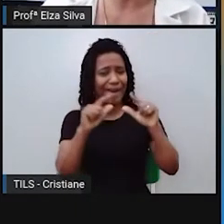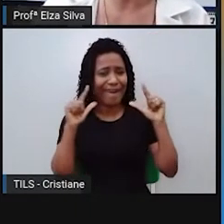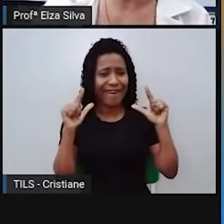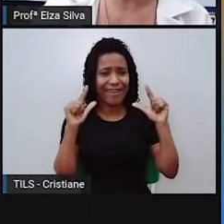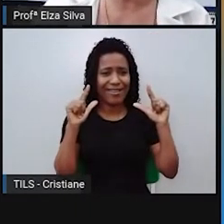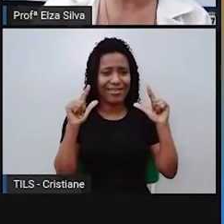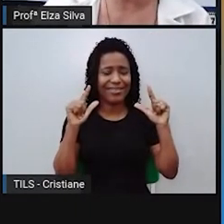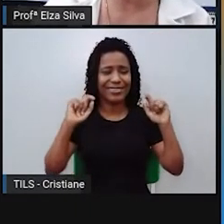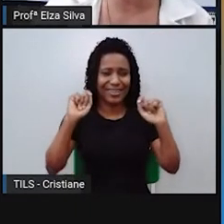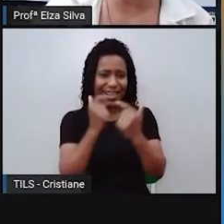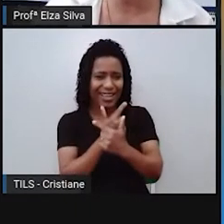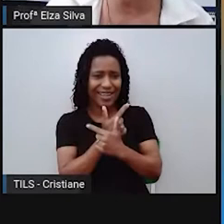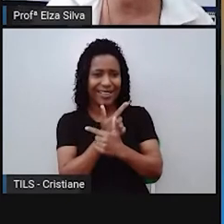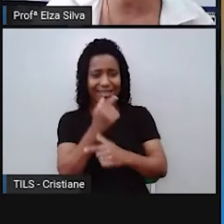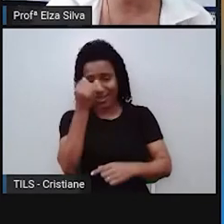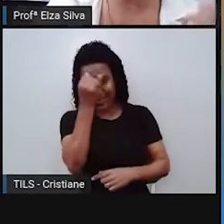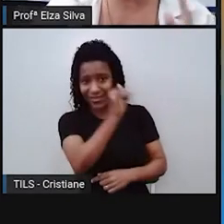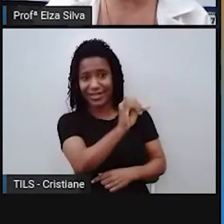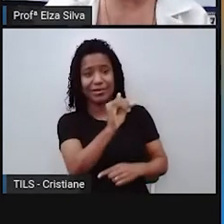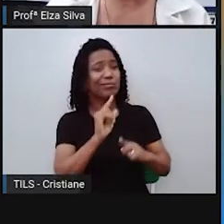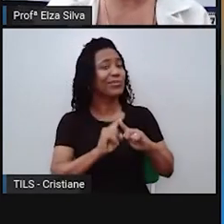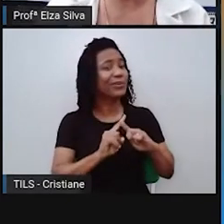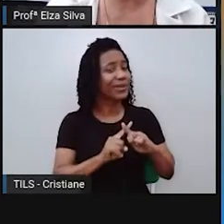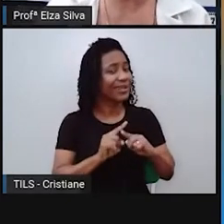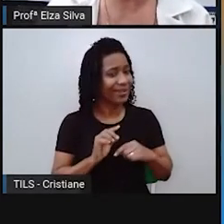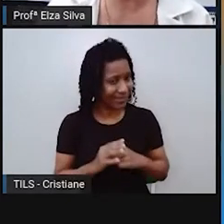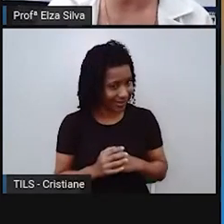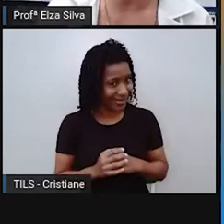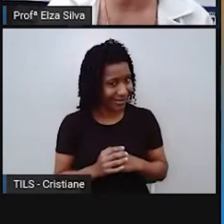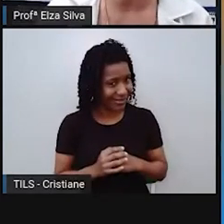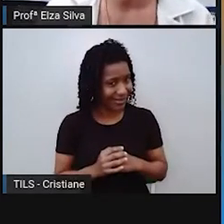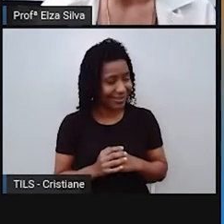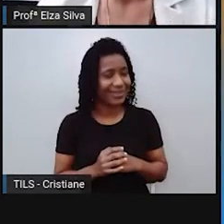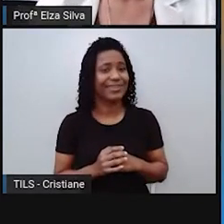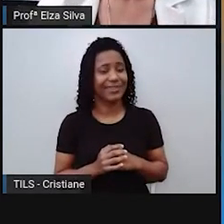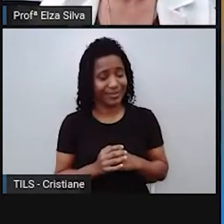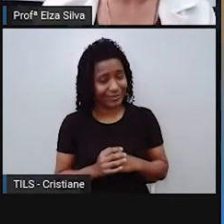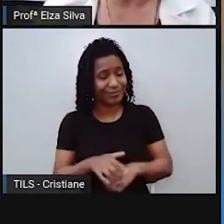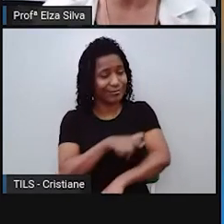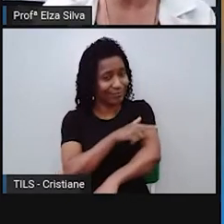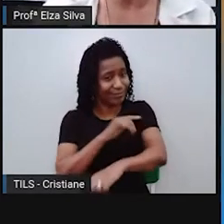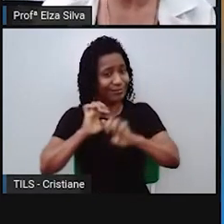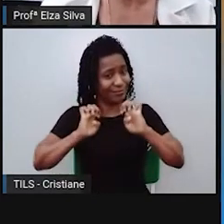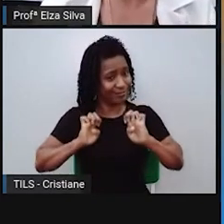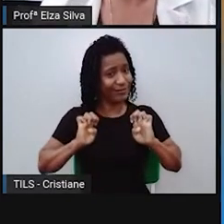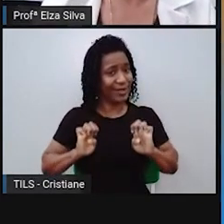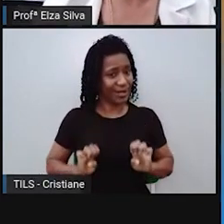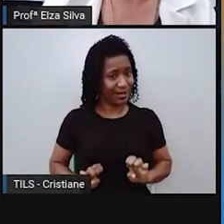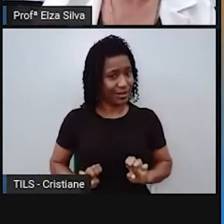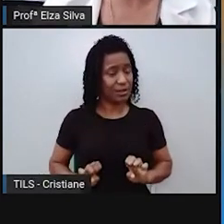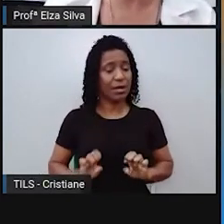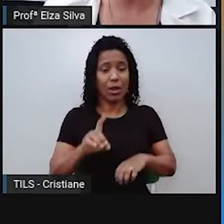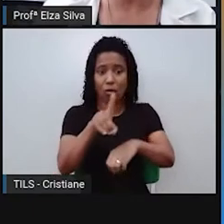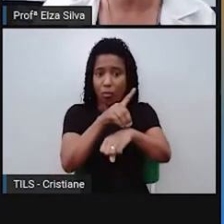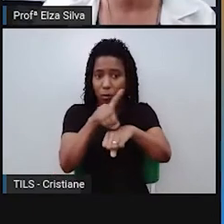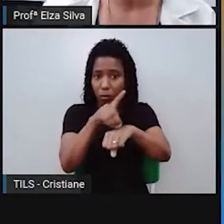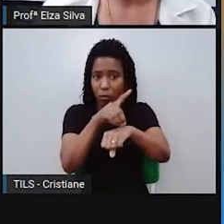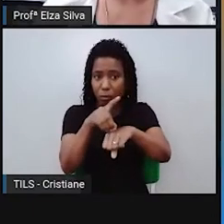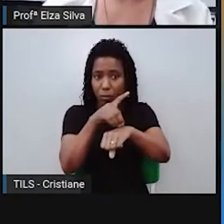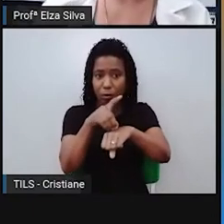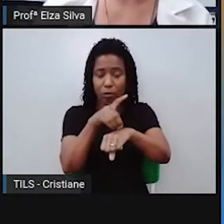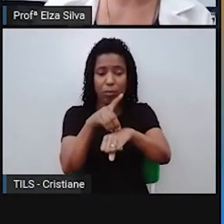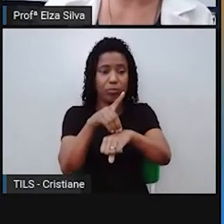Justamente porque ele está preocupado com a ética no meio digital. E o que é isso, né? Que questões são essas?